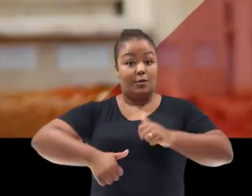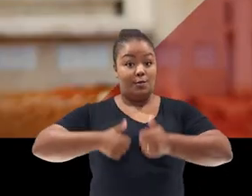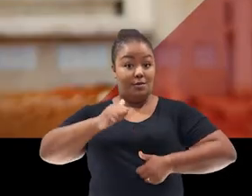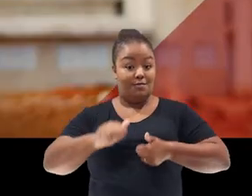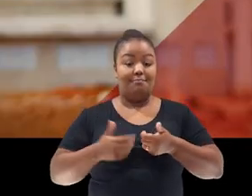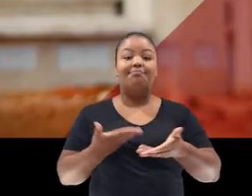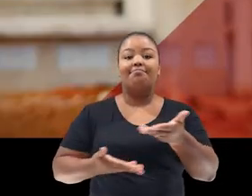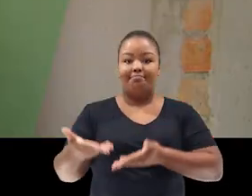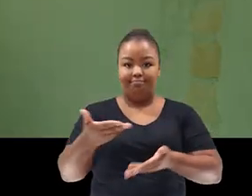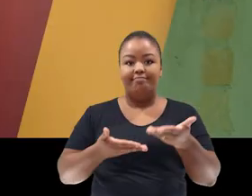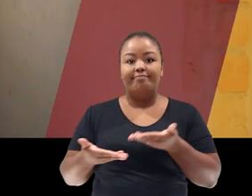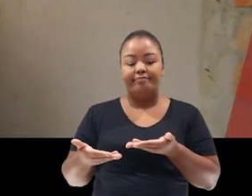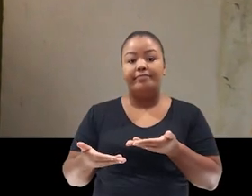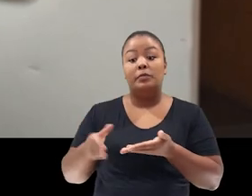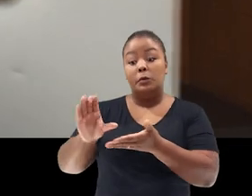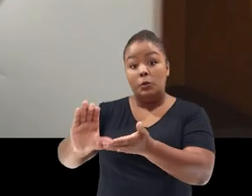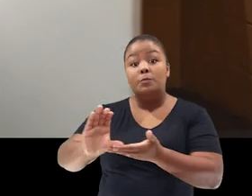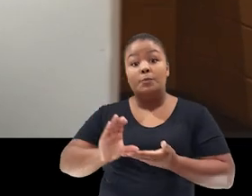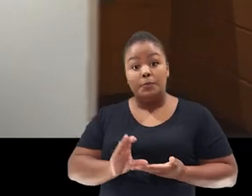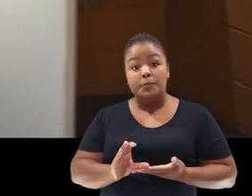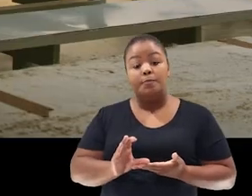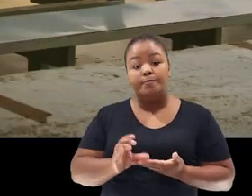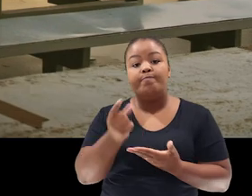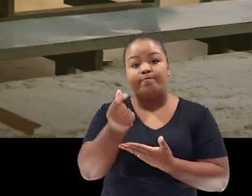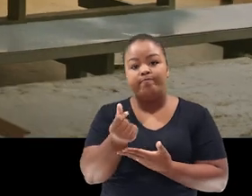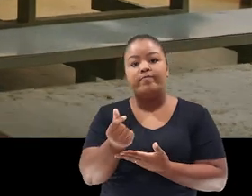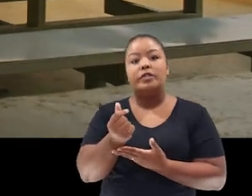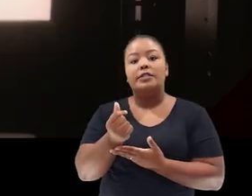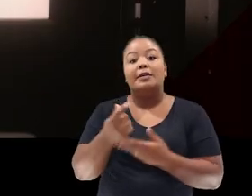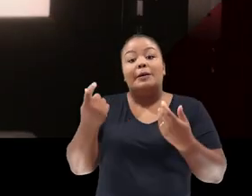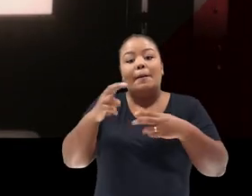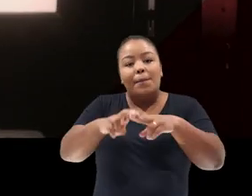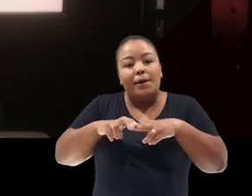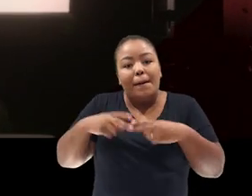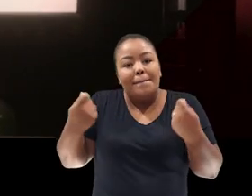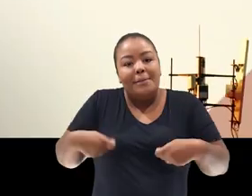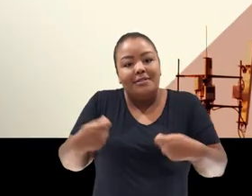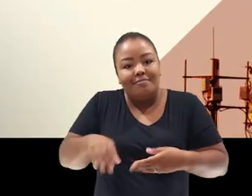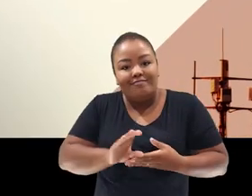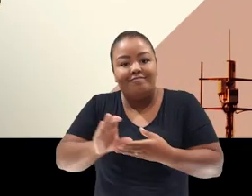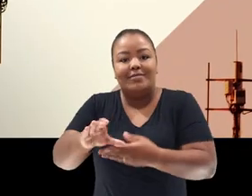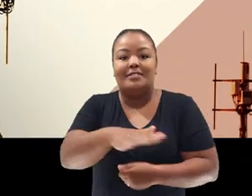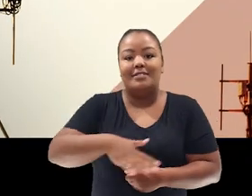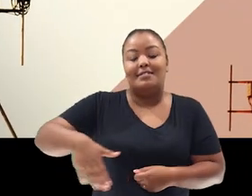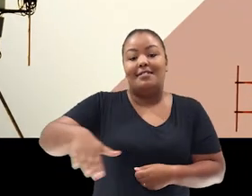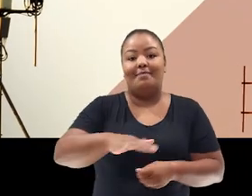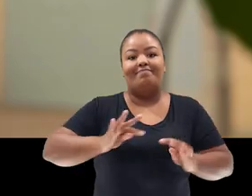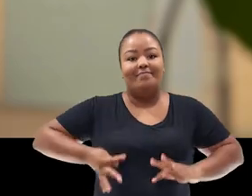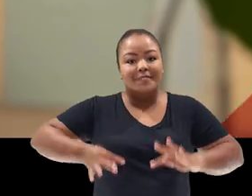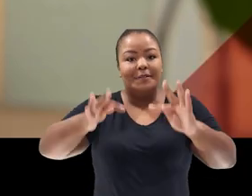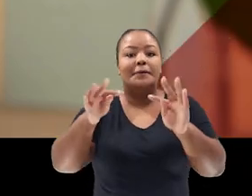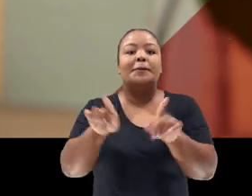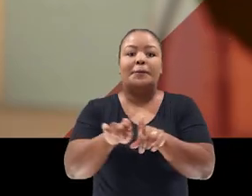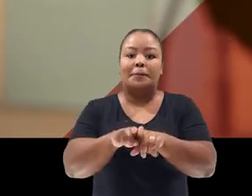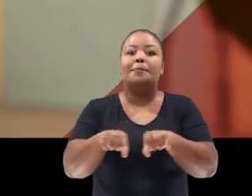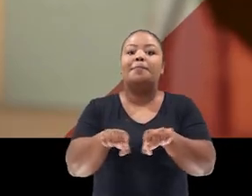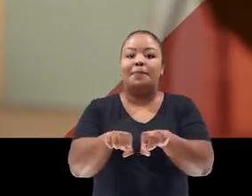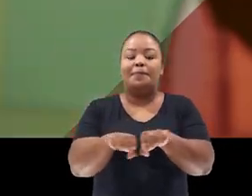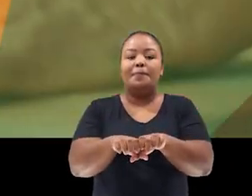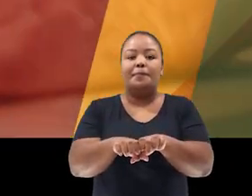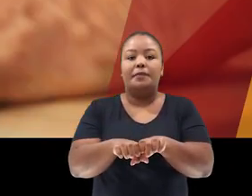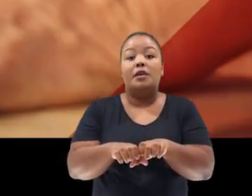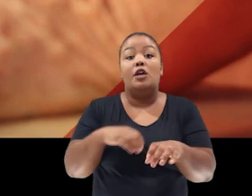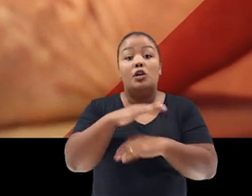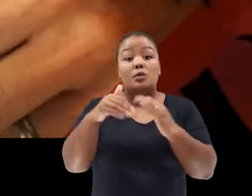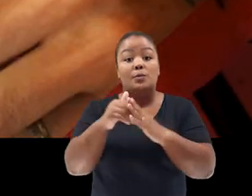qualificação do atendimento. Esses recursos vêm em conta das necessidades de investimento nas áreas de tecnologia e também na estrutura